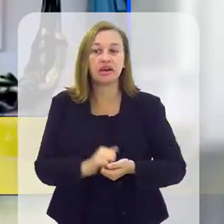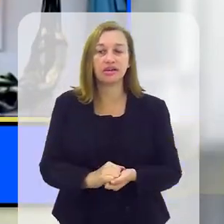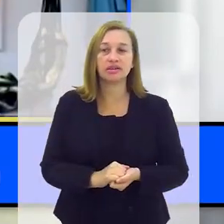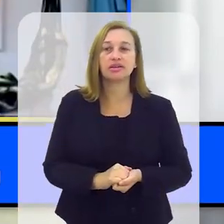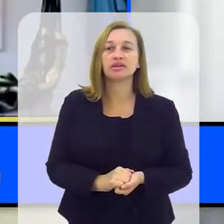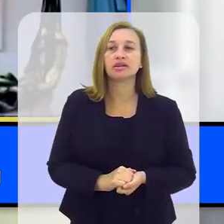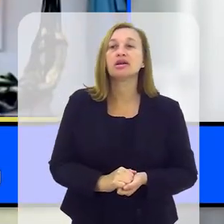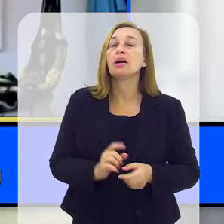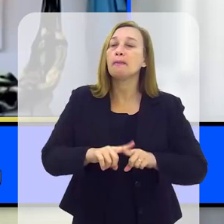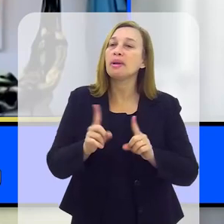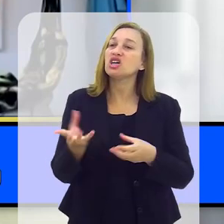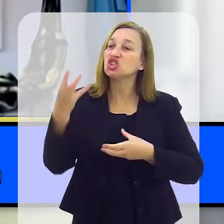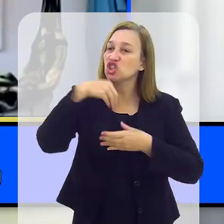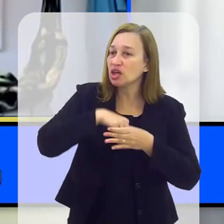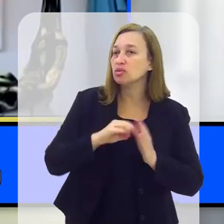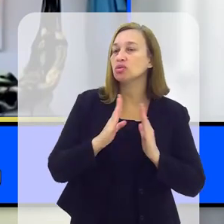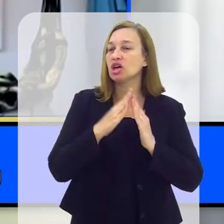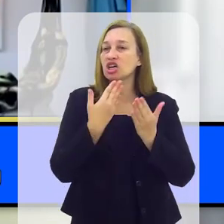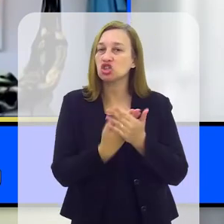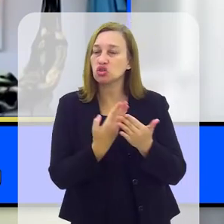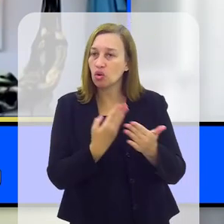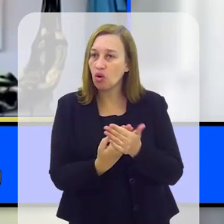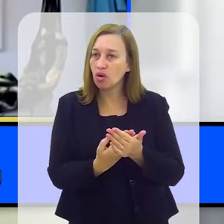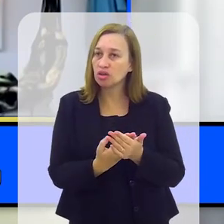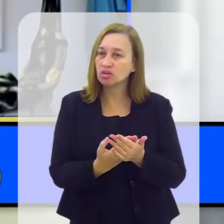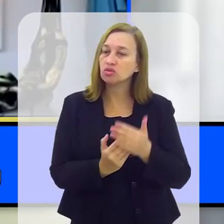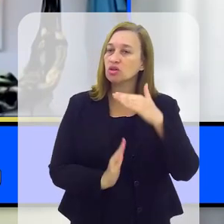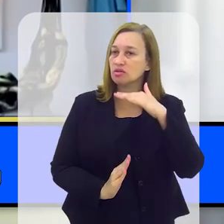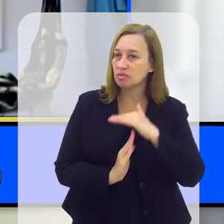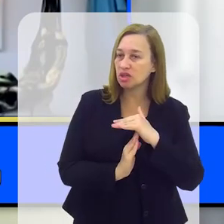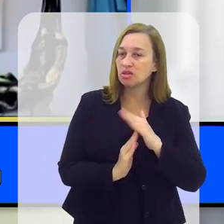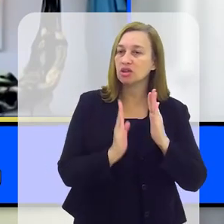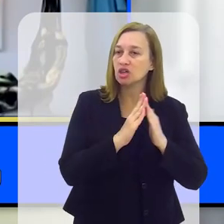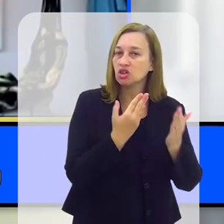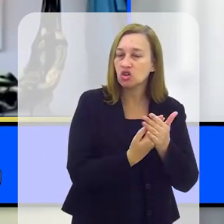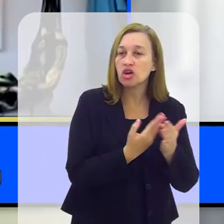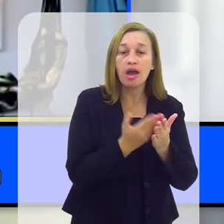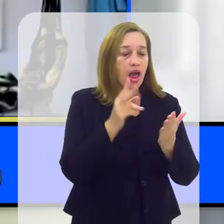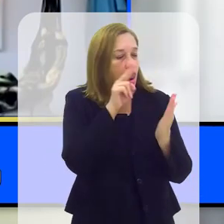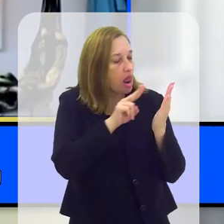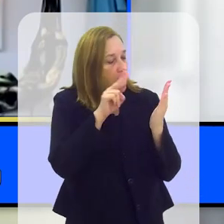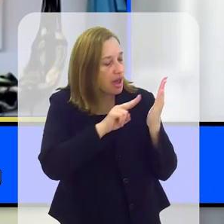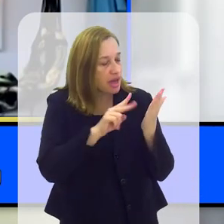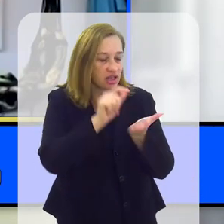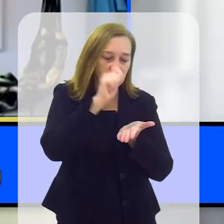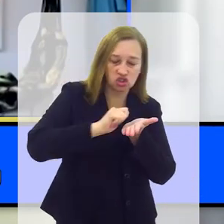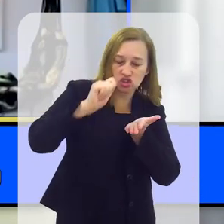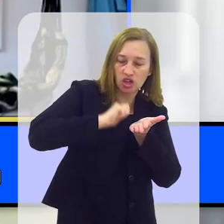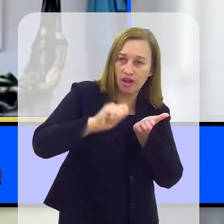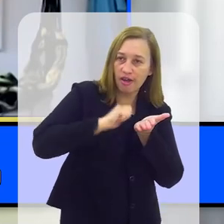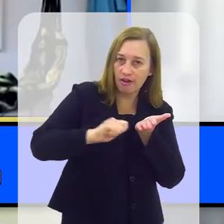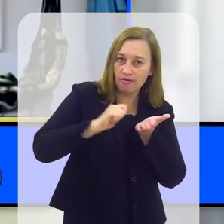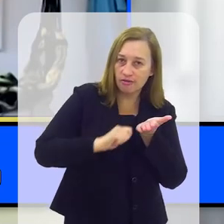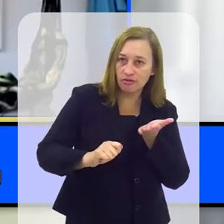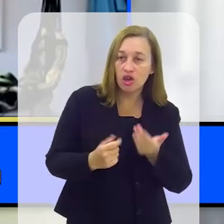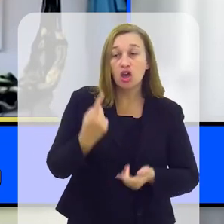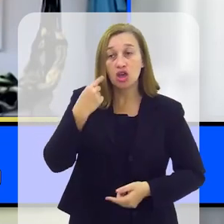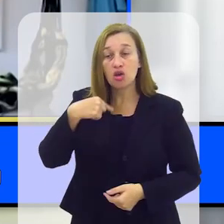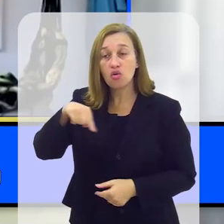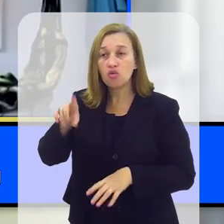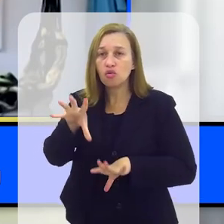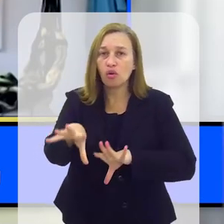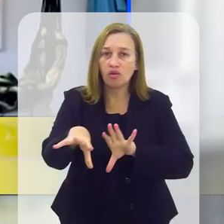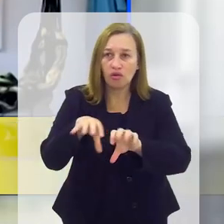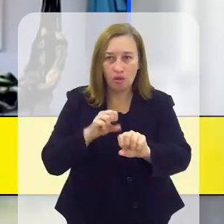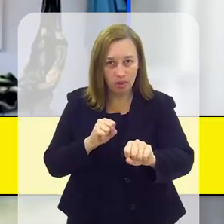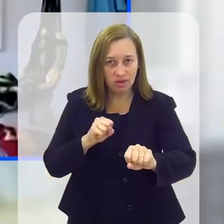geral. Mas eles, dentro da escola, nos limites da escola, eles leem muito, são estimulados a escrever. E eu